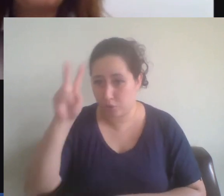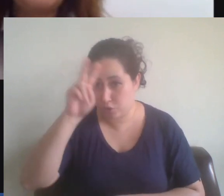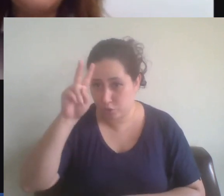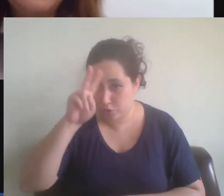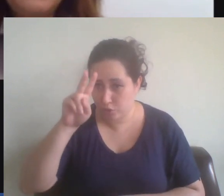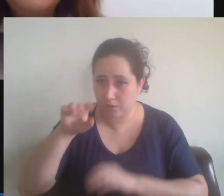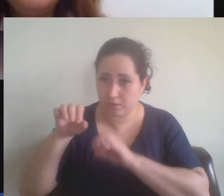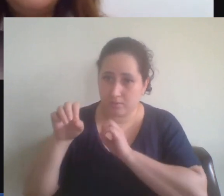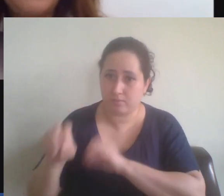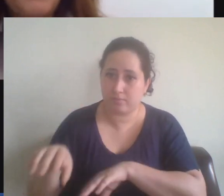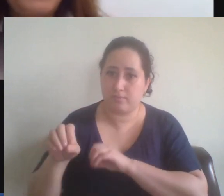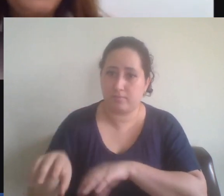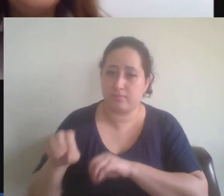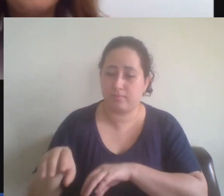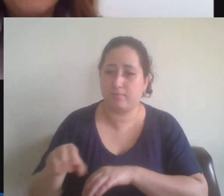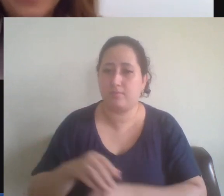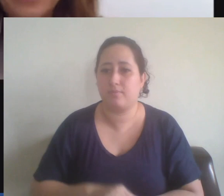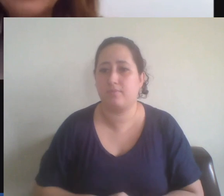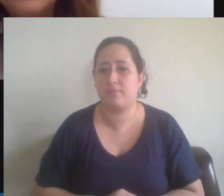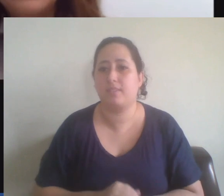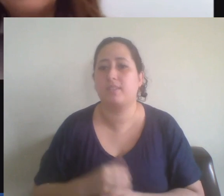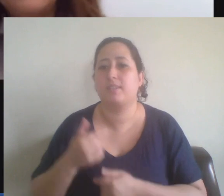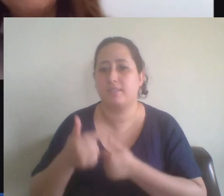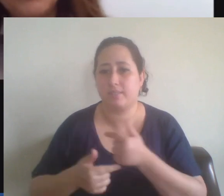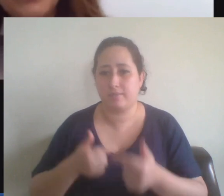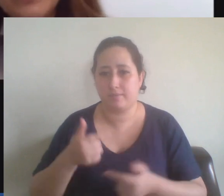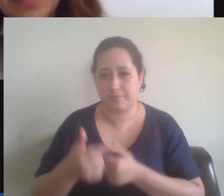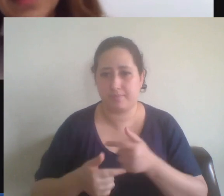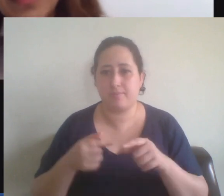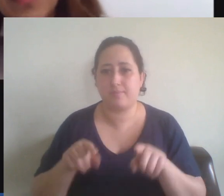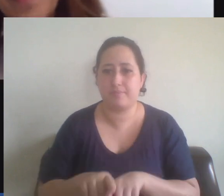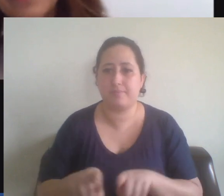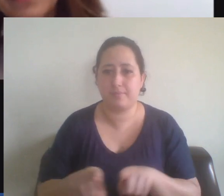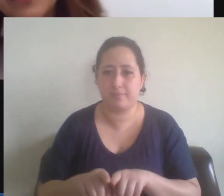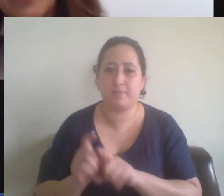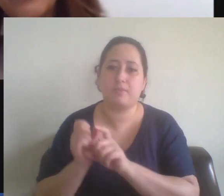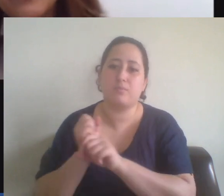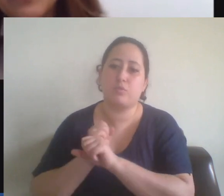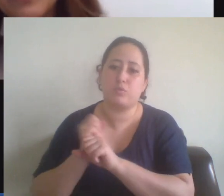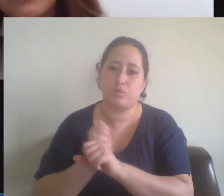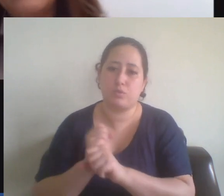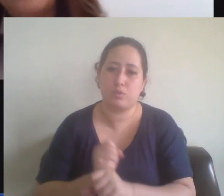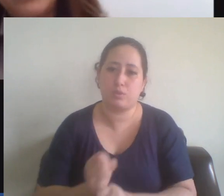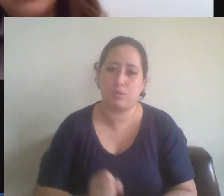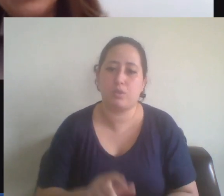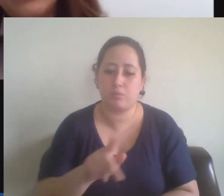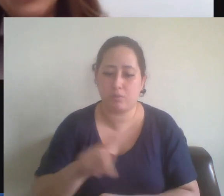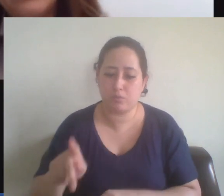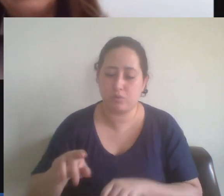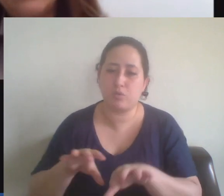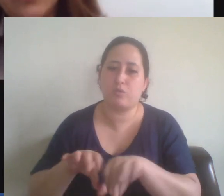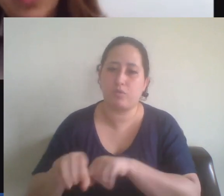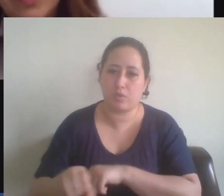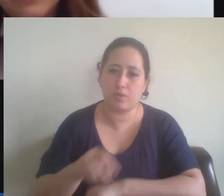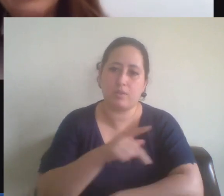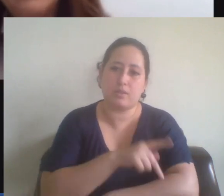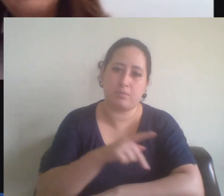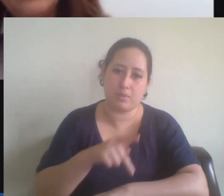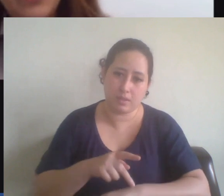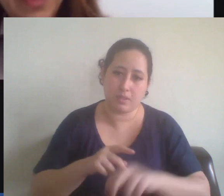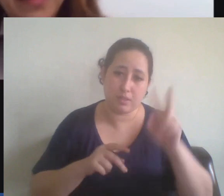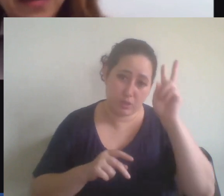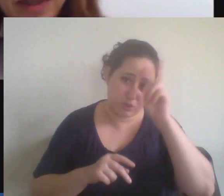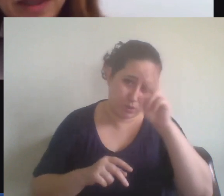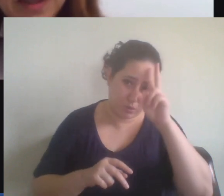e trabalhei também, durante muitos anos, formação de professores de pedagogia, história